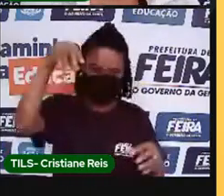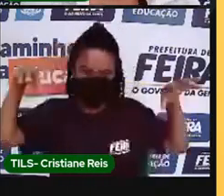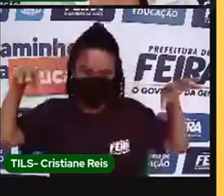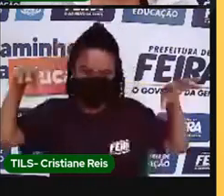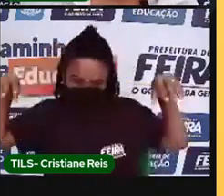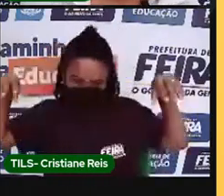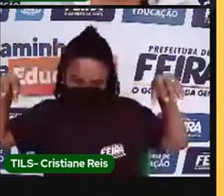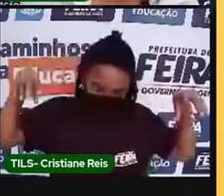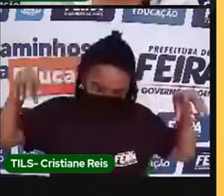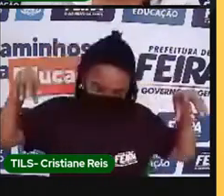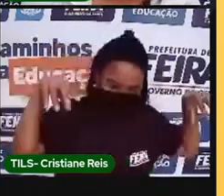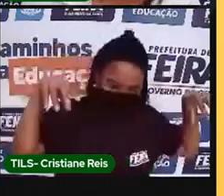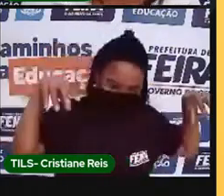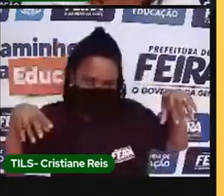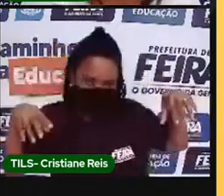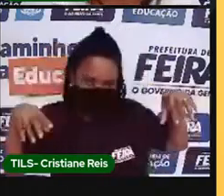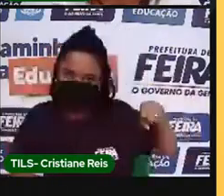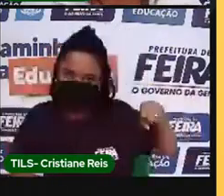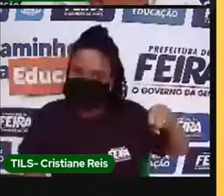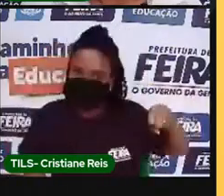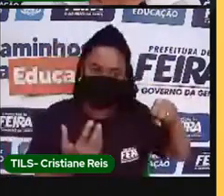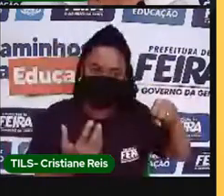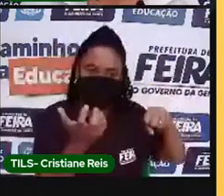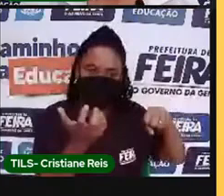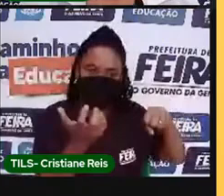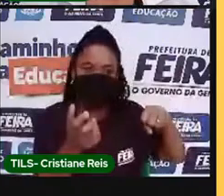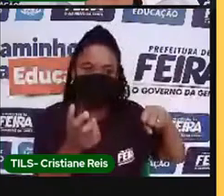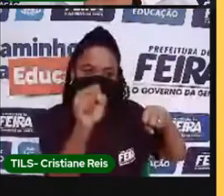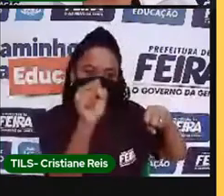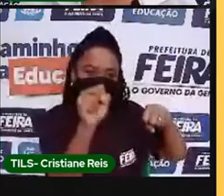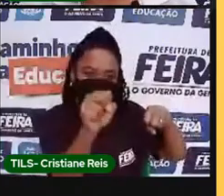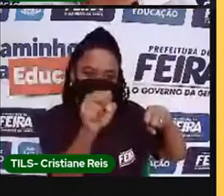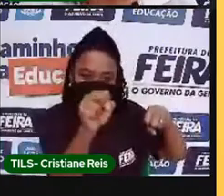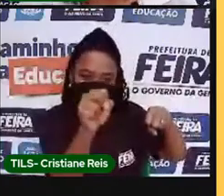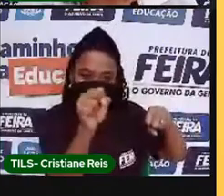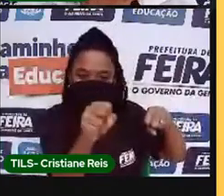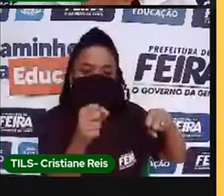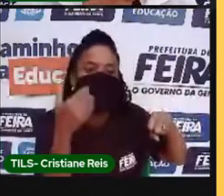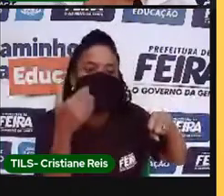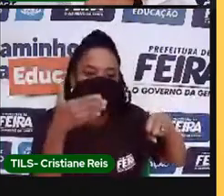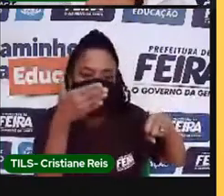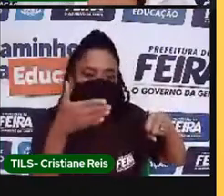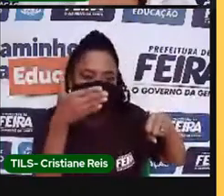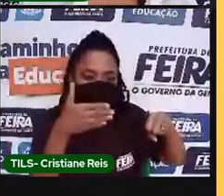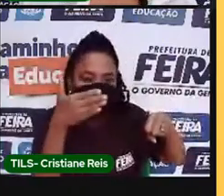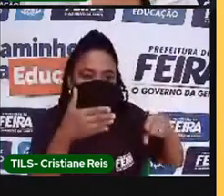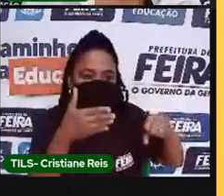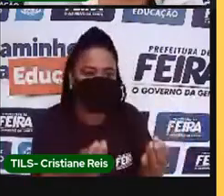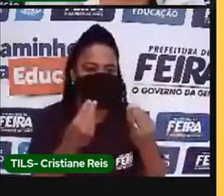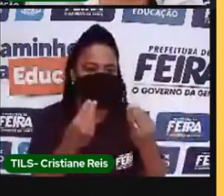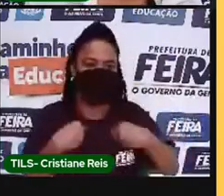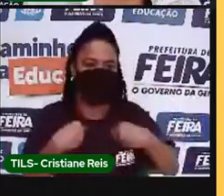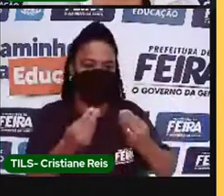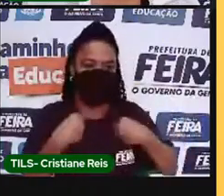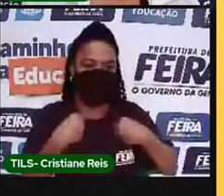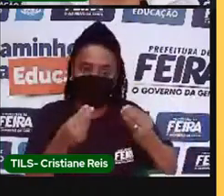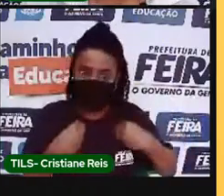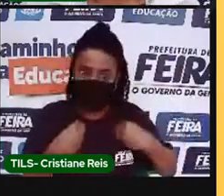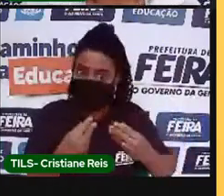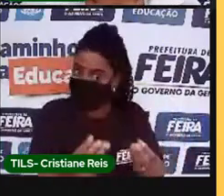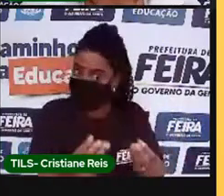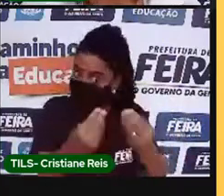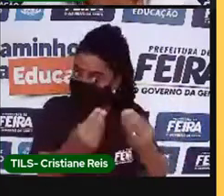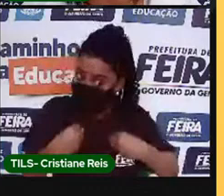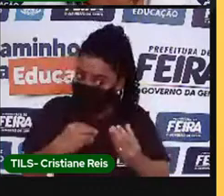de casa em casa batendo nas portas e pedindo doces. Caso essas pessoas não deem